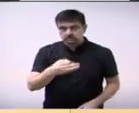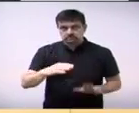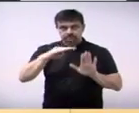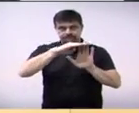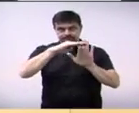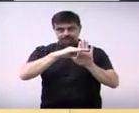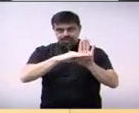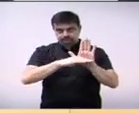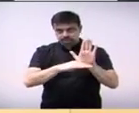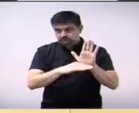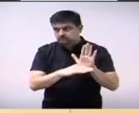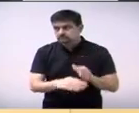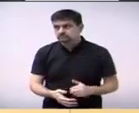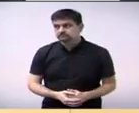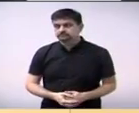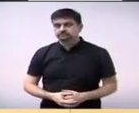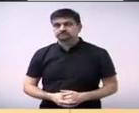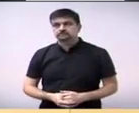parte ordem do dia